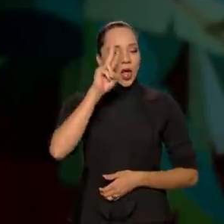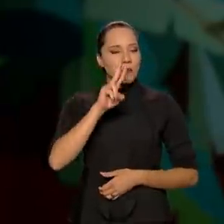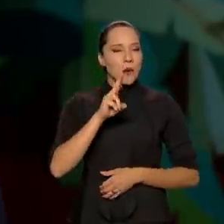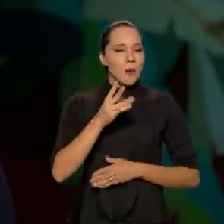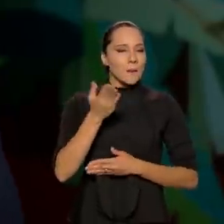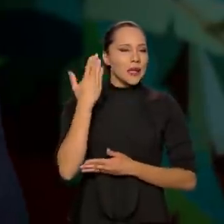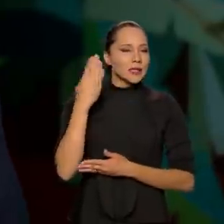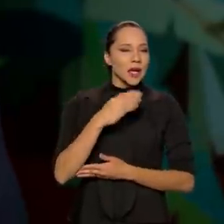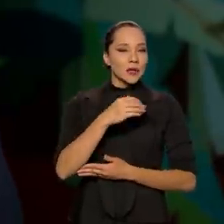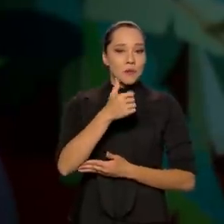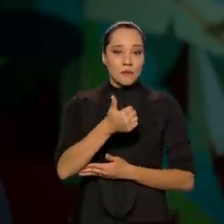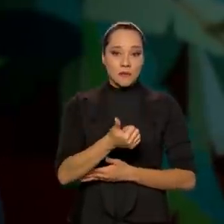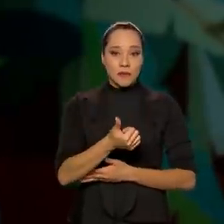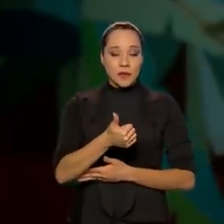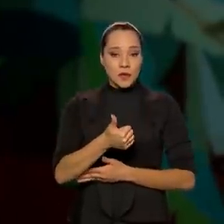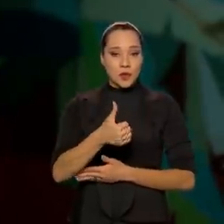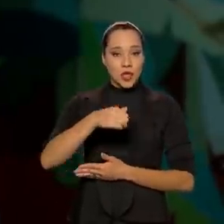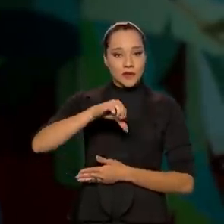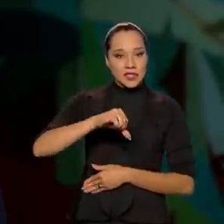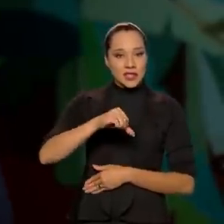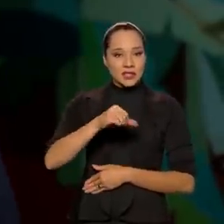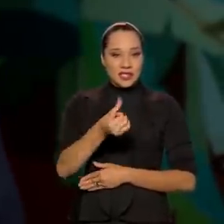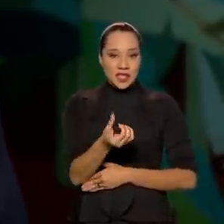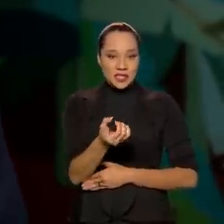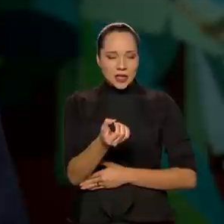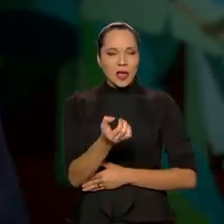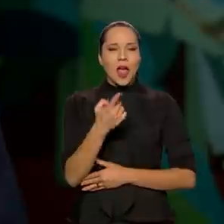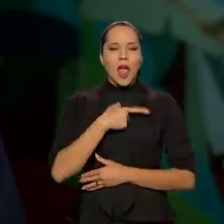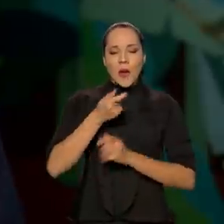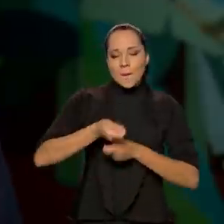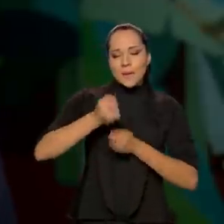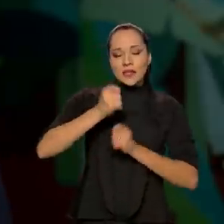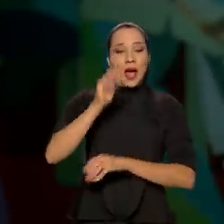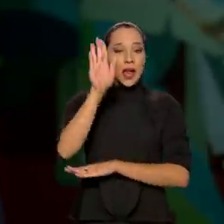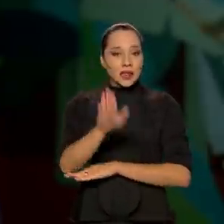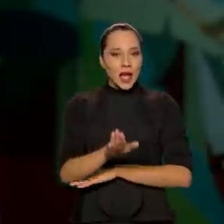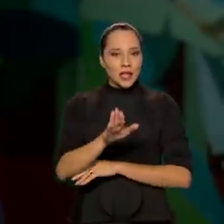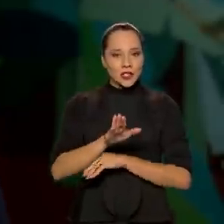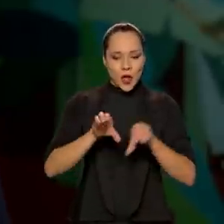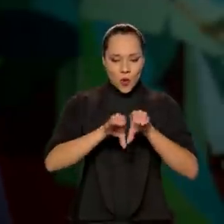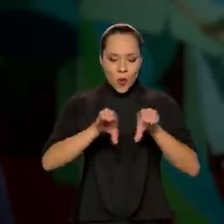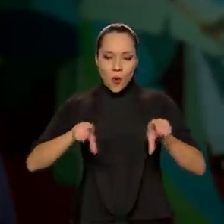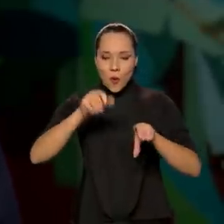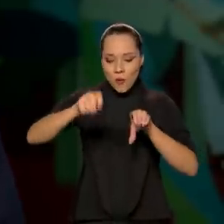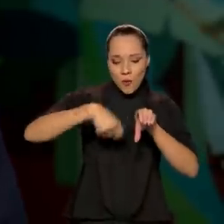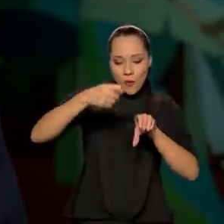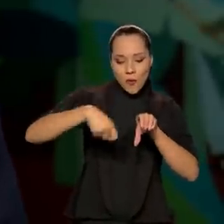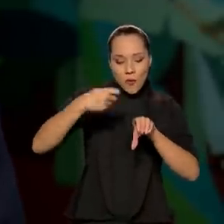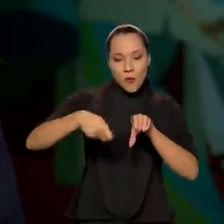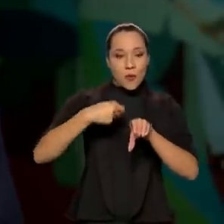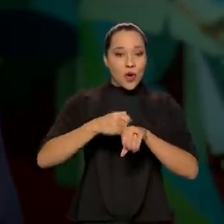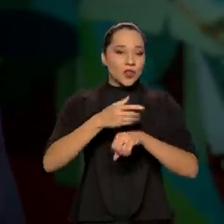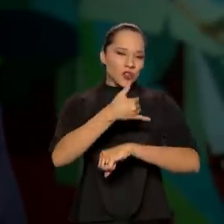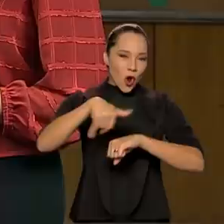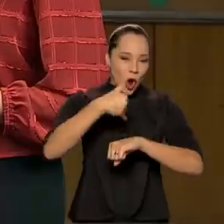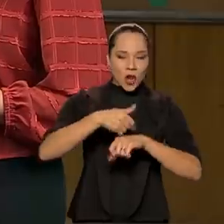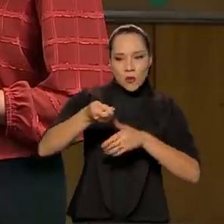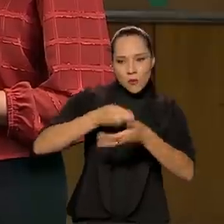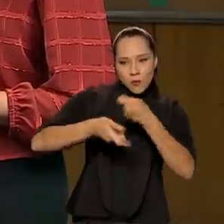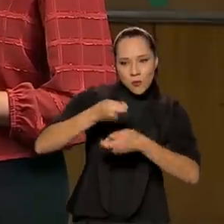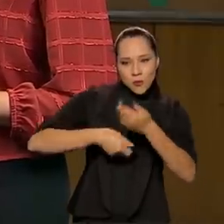dos anos 60, eu costumava pescar à tarde de linha de mão enrolada numa lata de óleo ou de leitininho